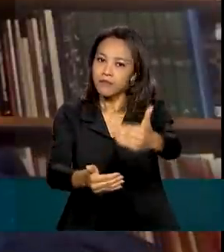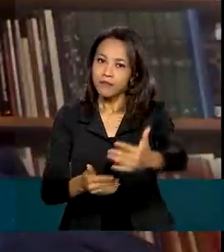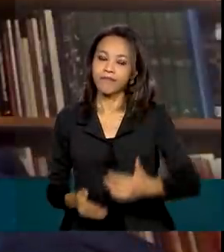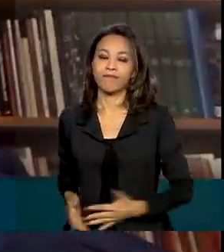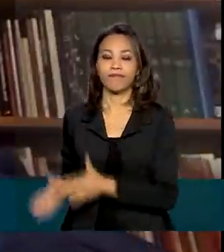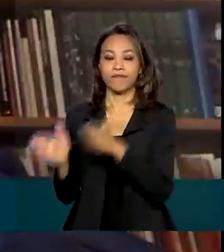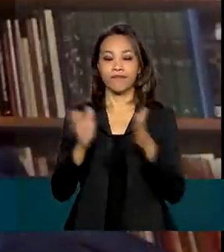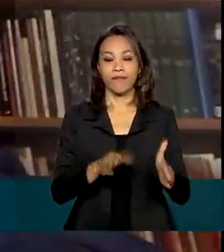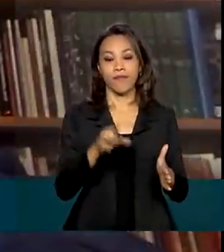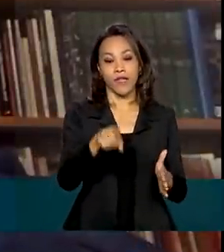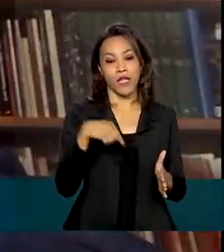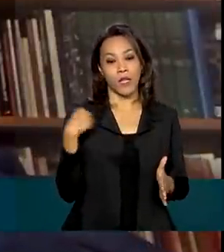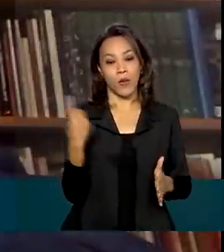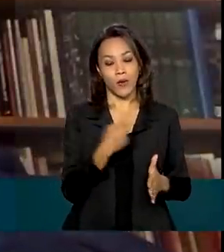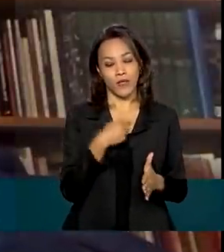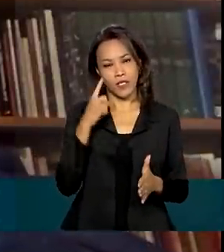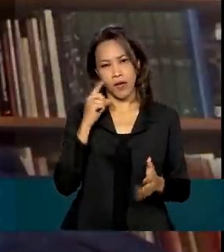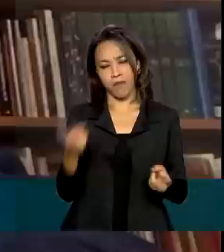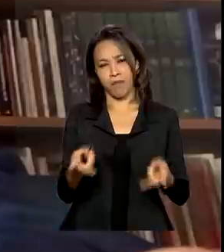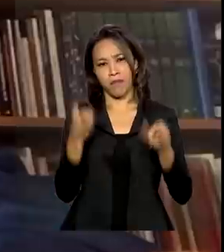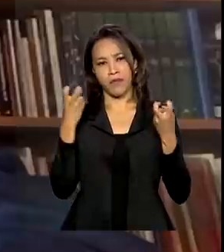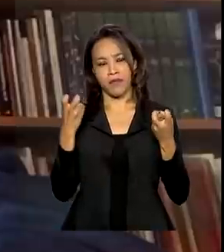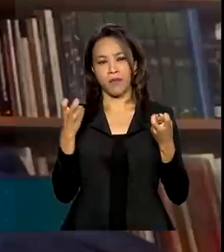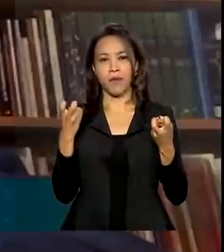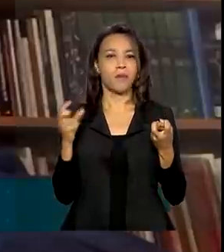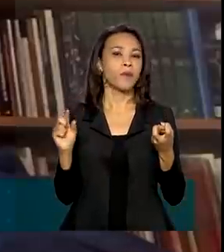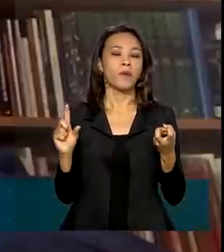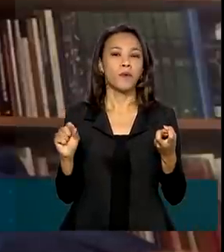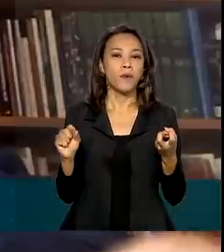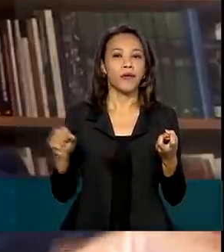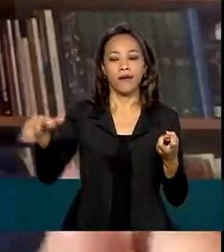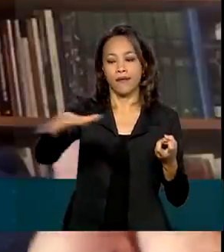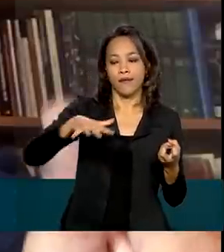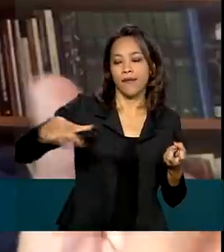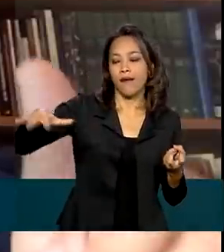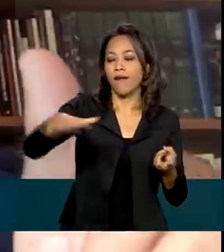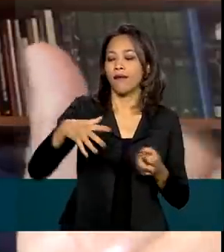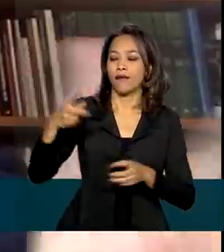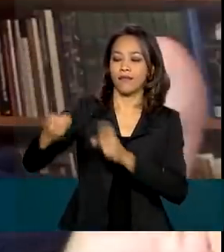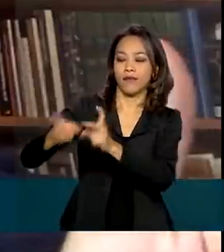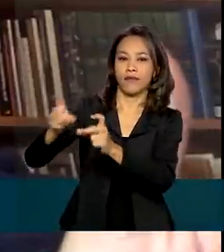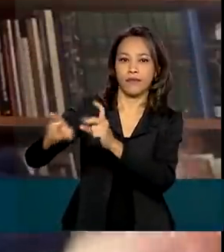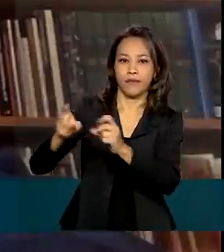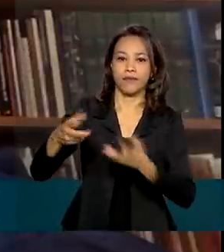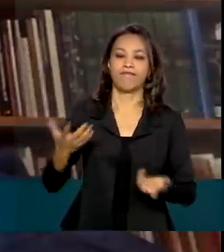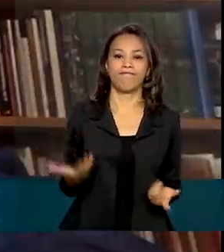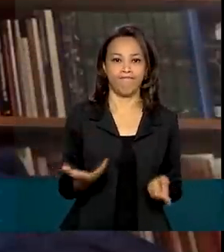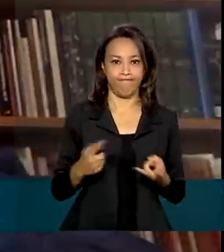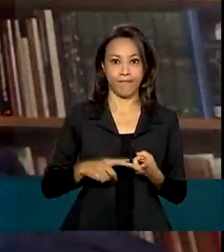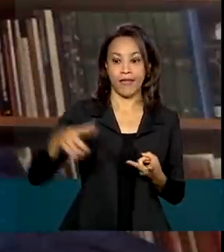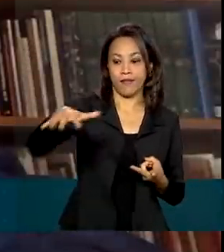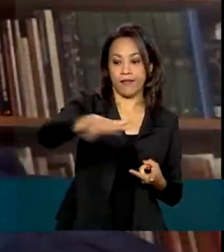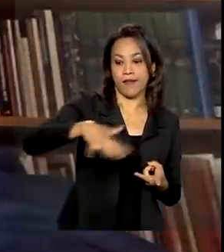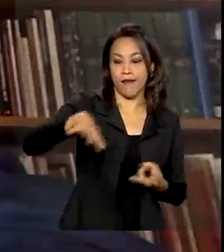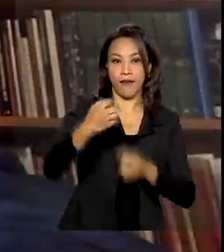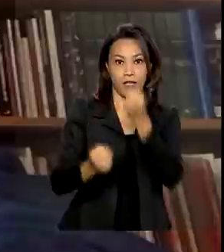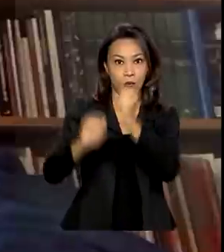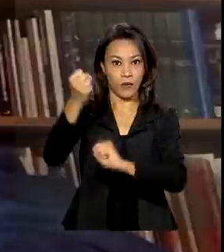recuperação já observada, tanto no varejo como também na questão industrial,